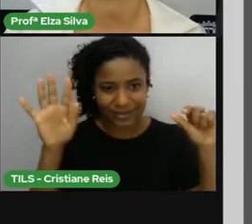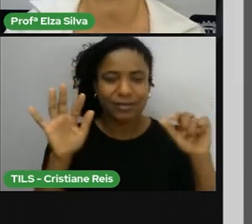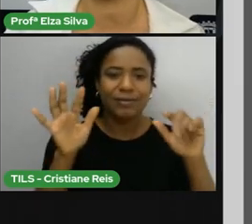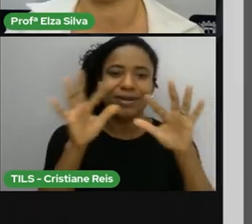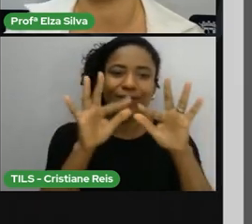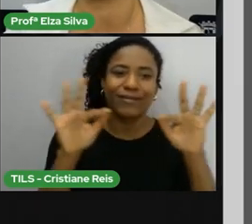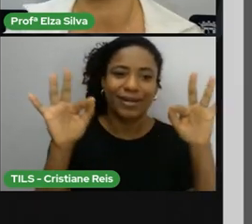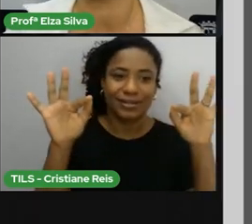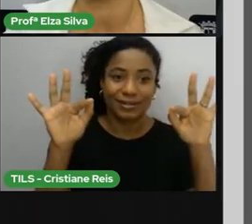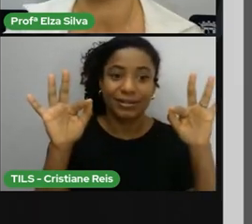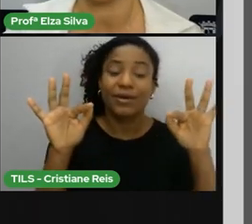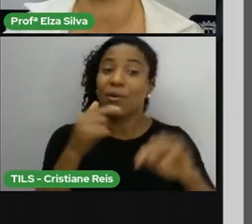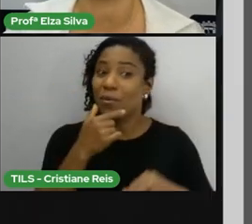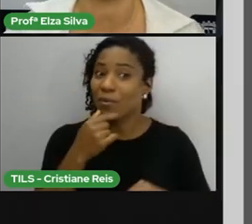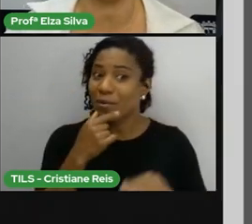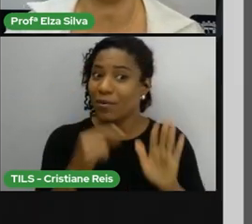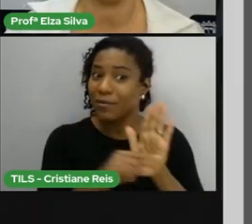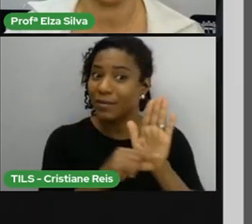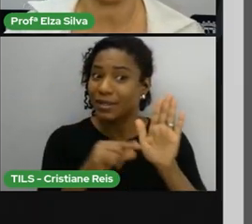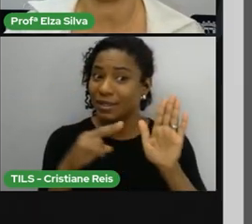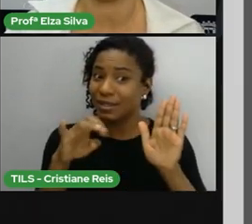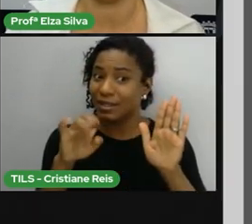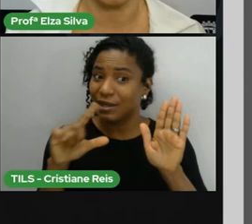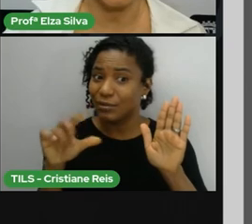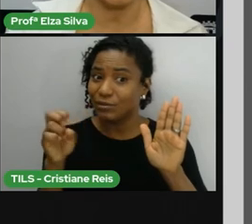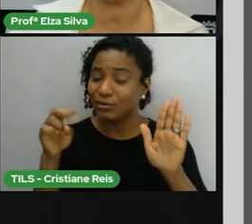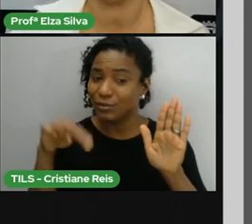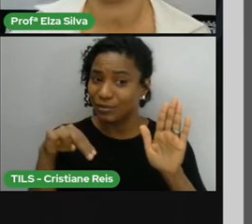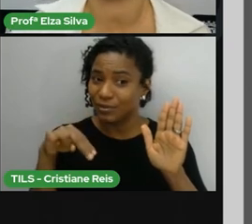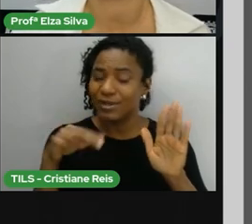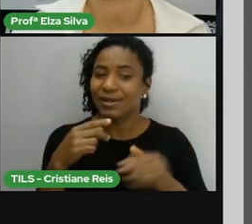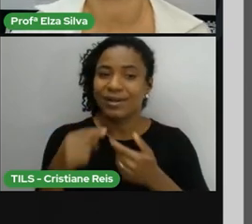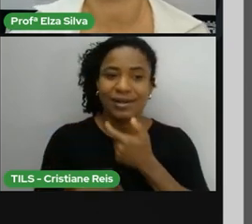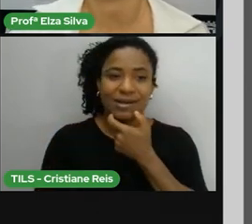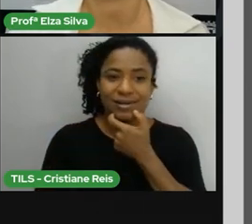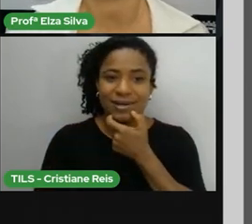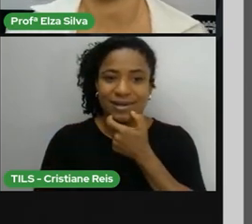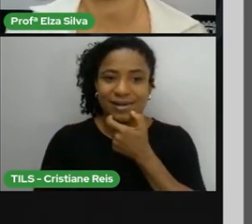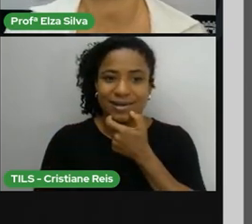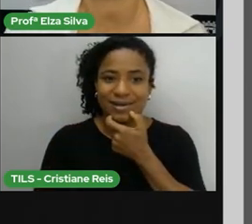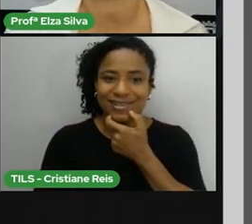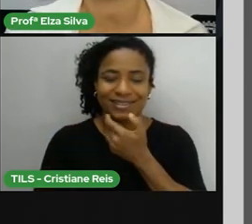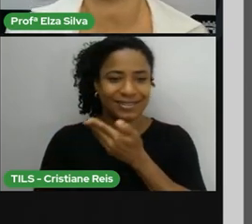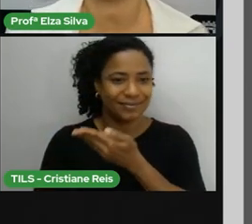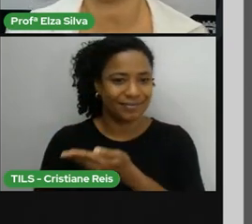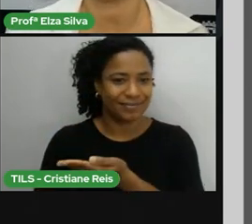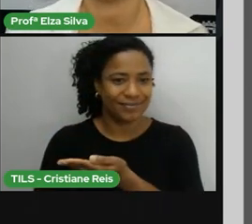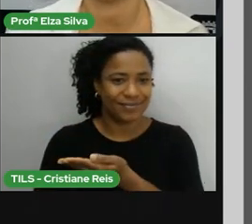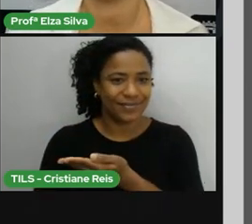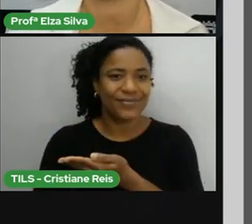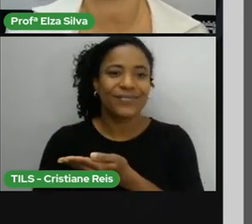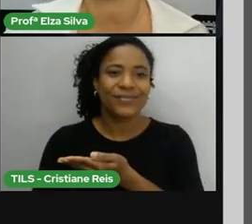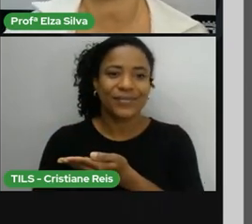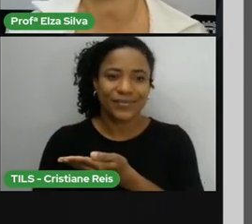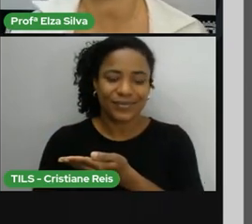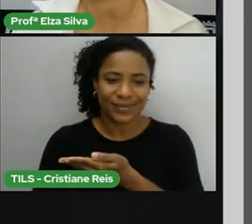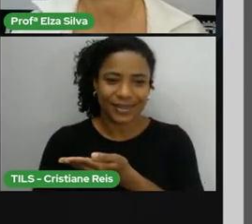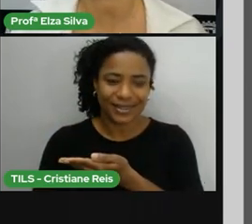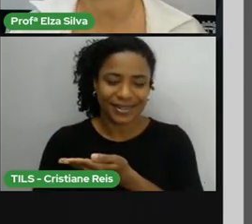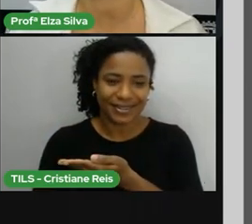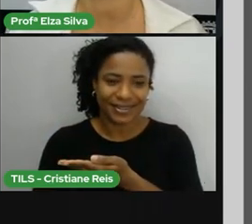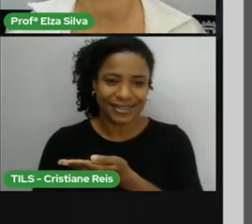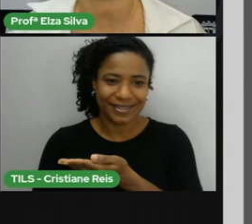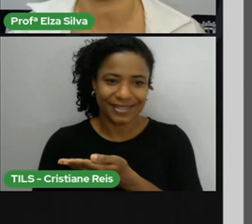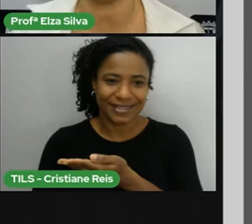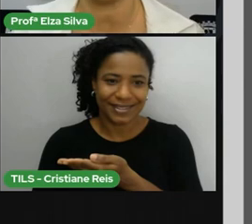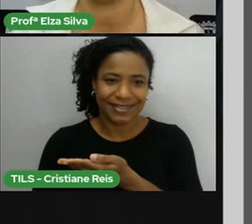o Nelson Mandela. Ele diz Education is the most powerful way upon which you can use